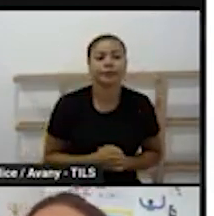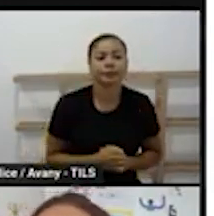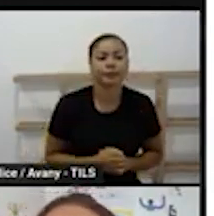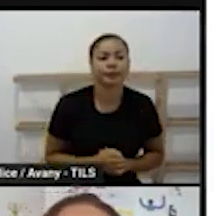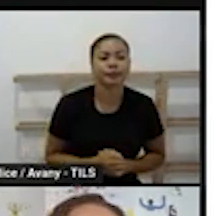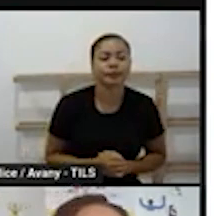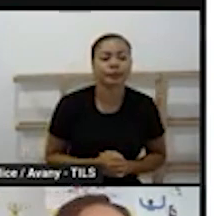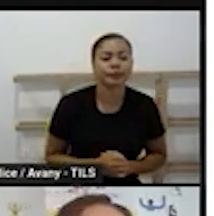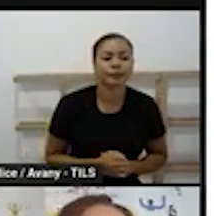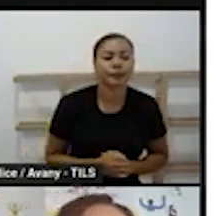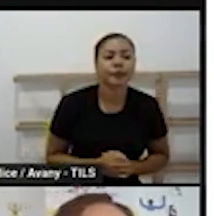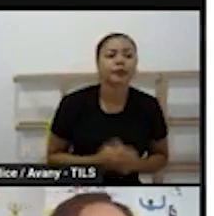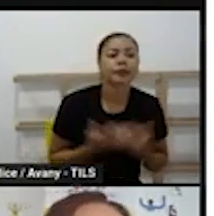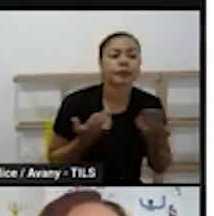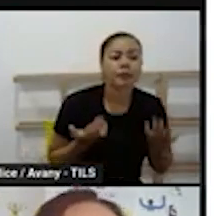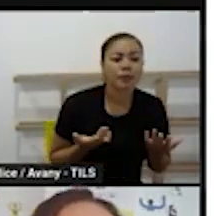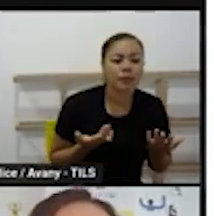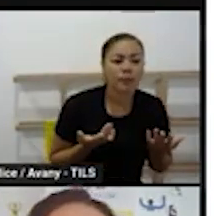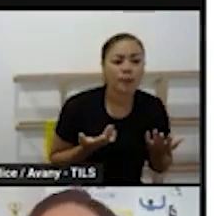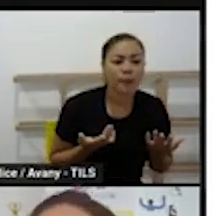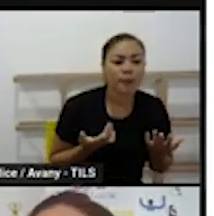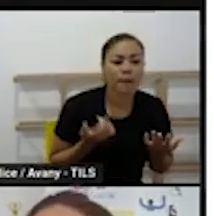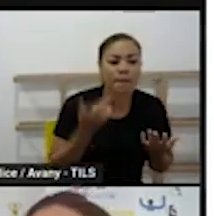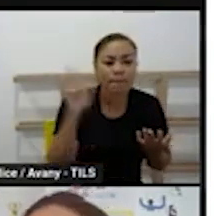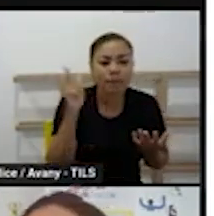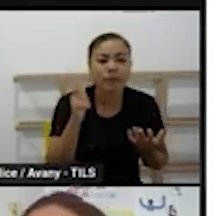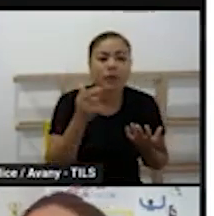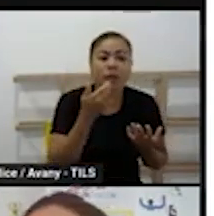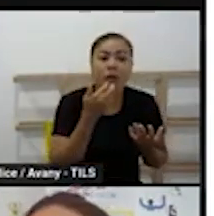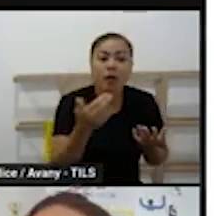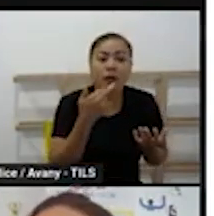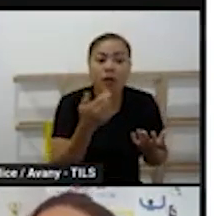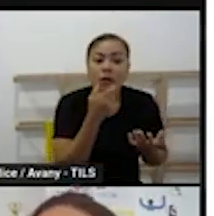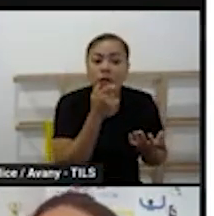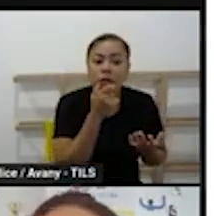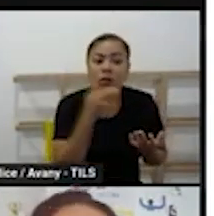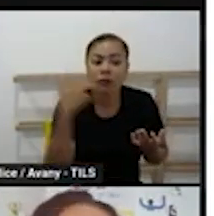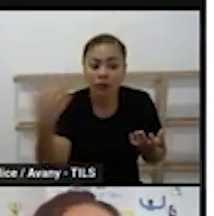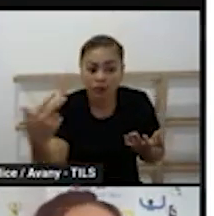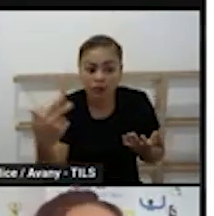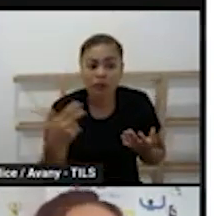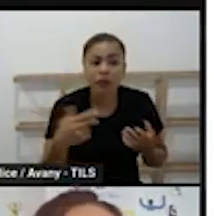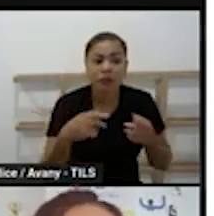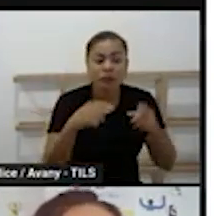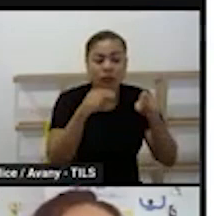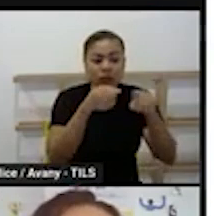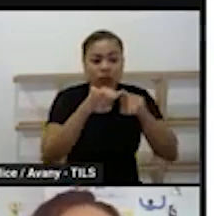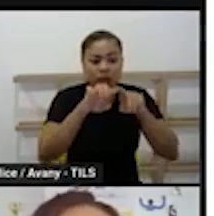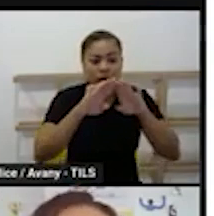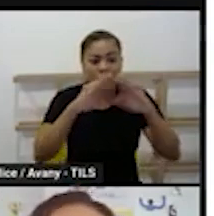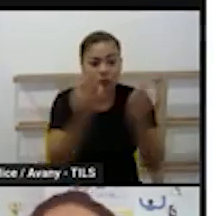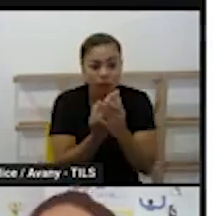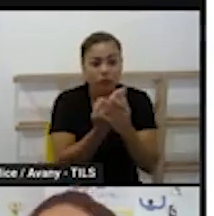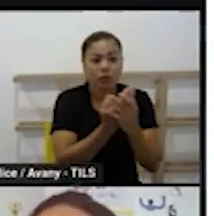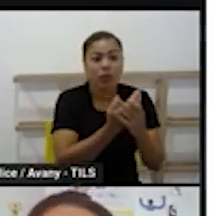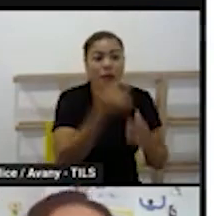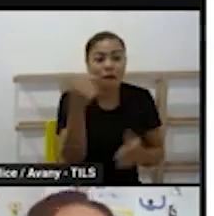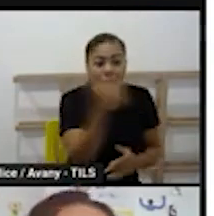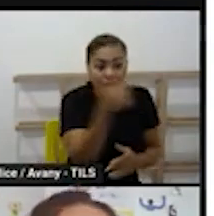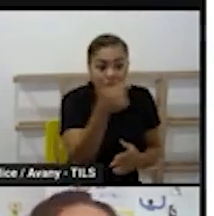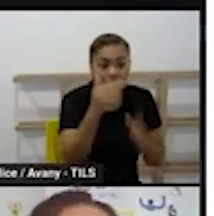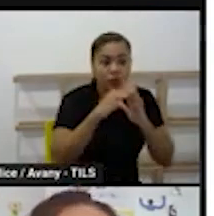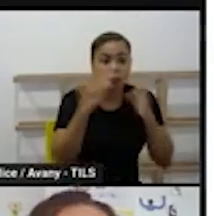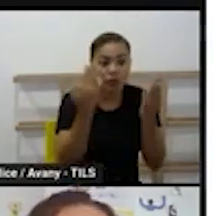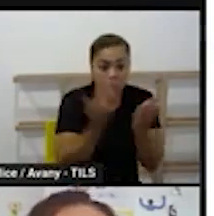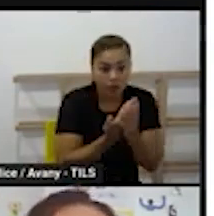sim Isabel a língua inglesa o inglês vai ser contemplado em 22 escolas de educação infantil então a parceria tá